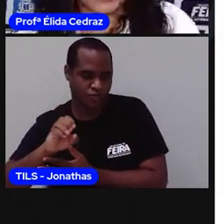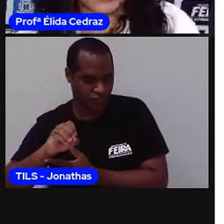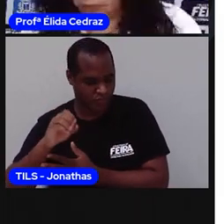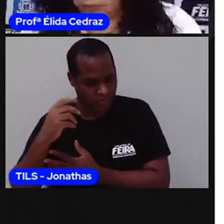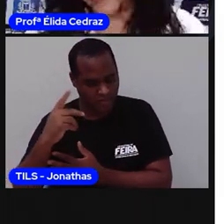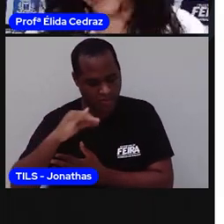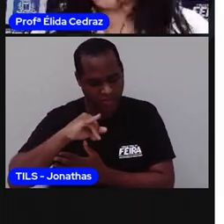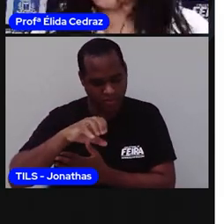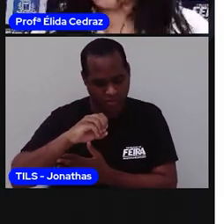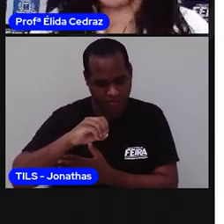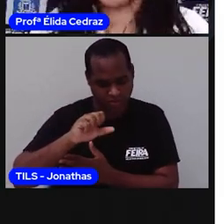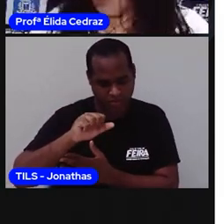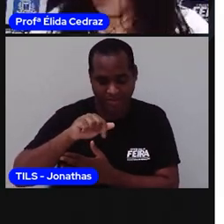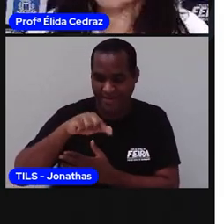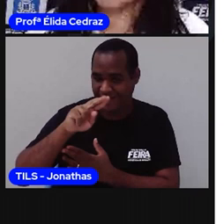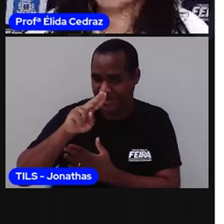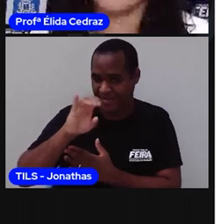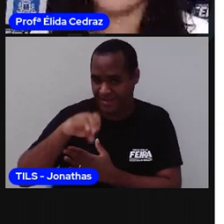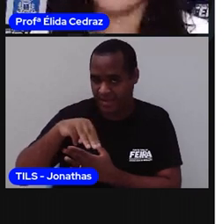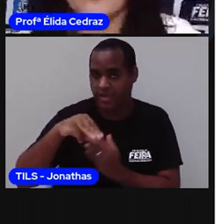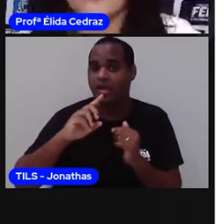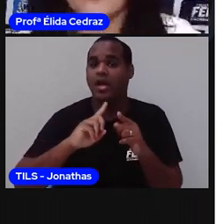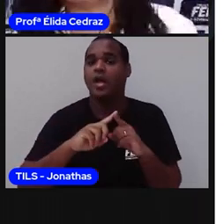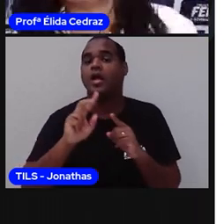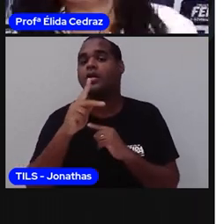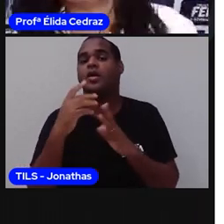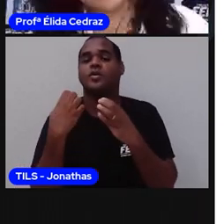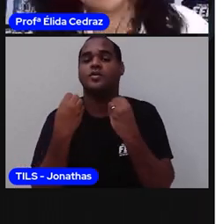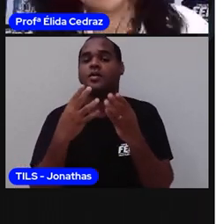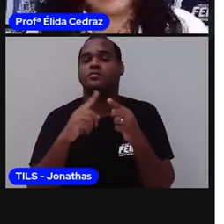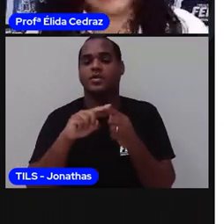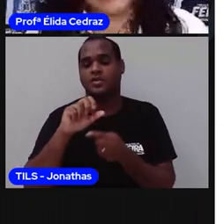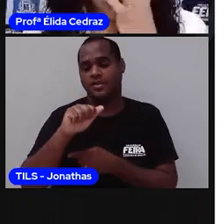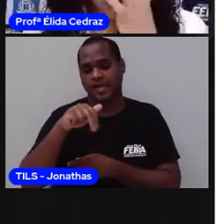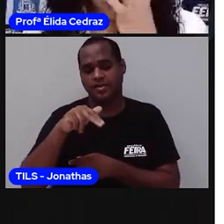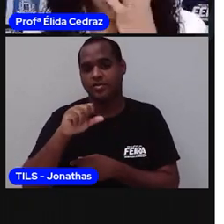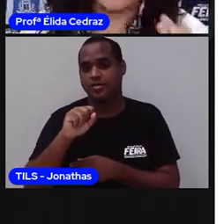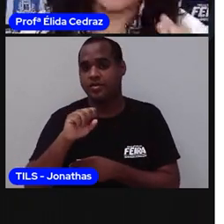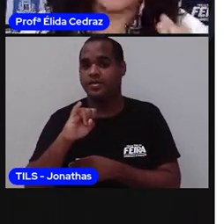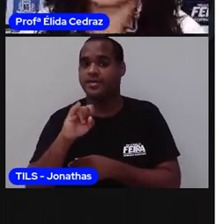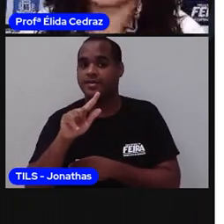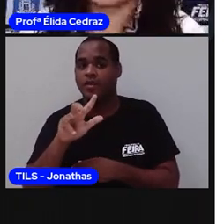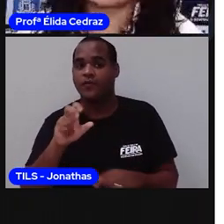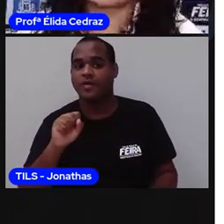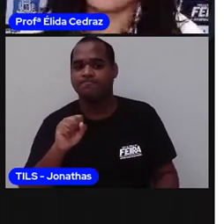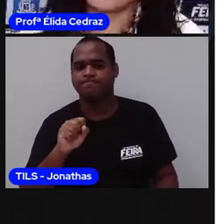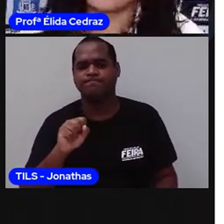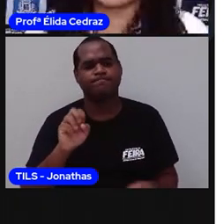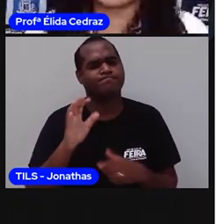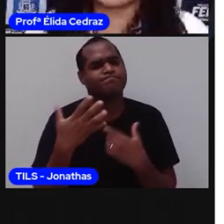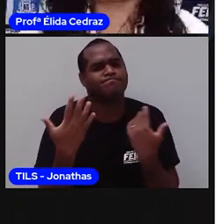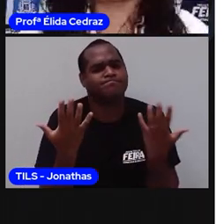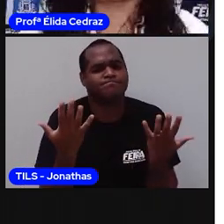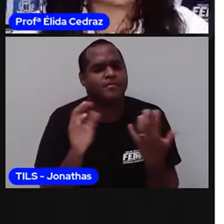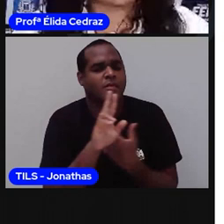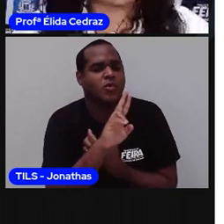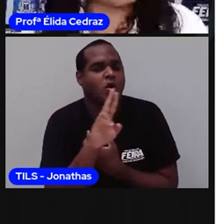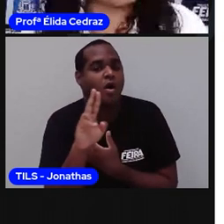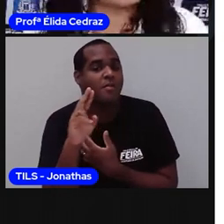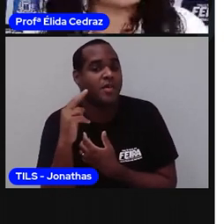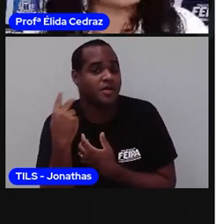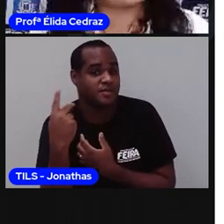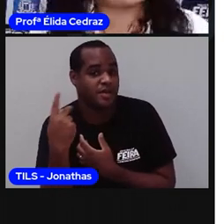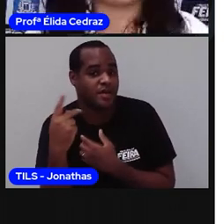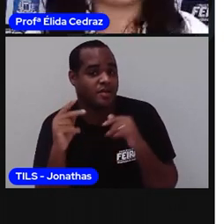Santos Silva doou o Santo e Silva. Esses nomes são da